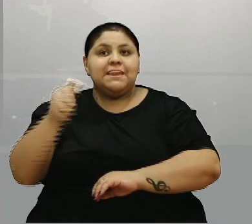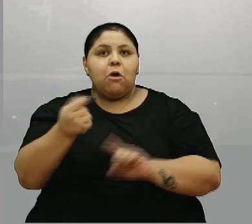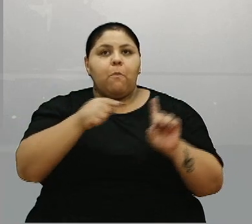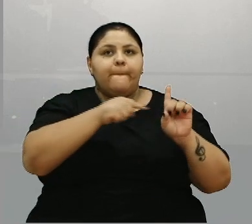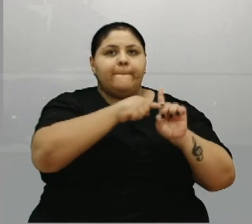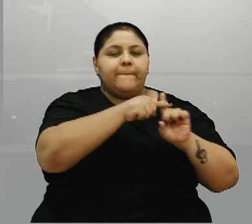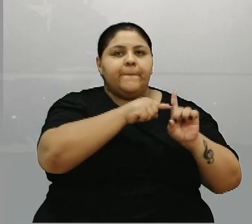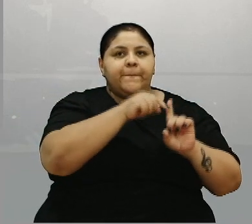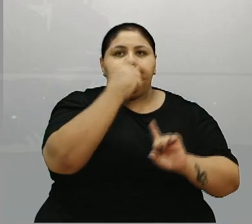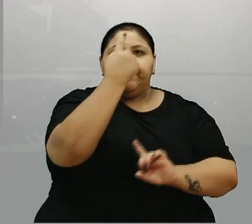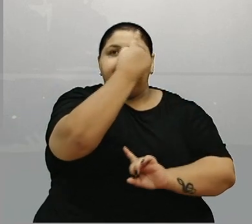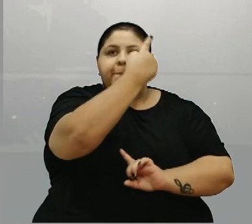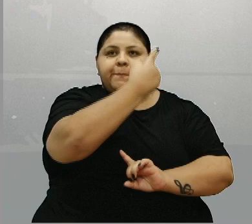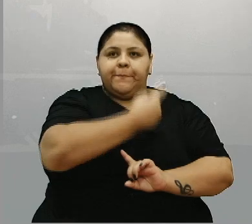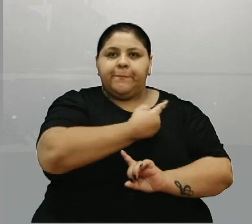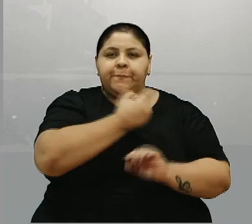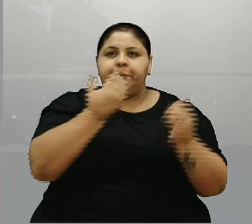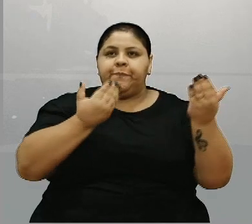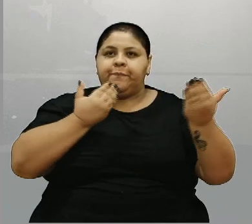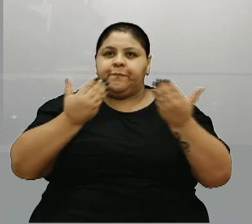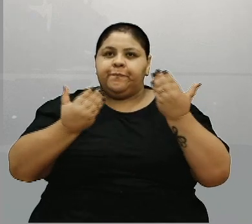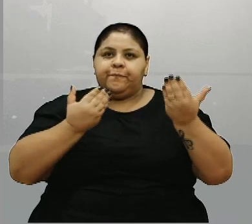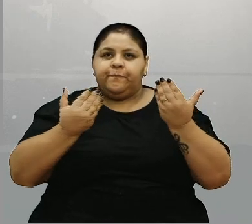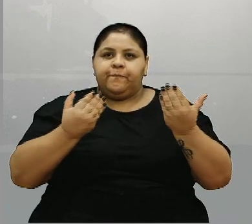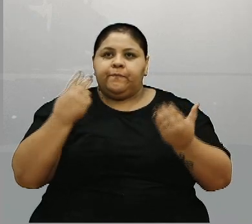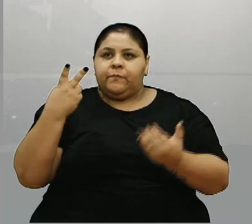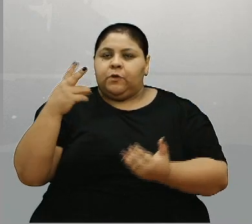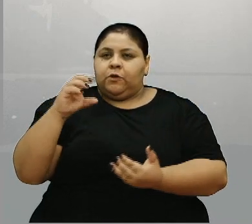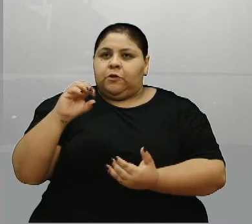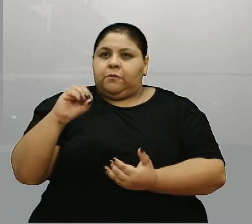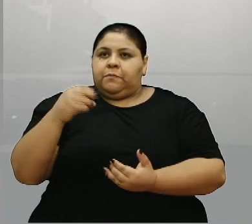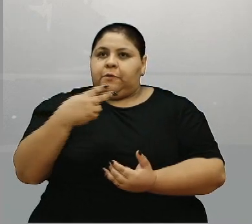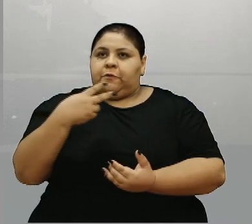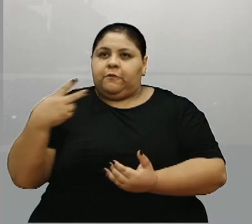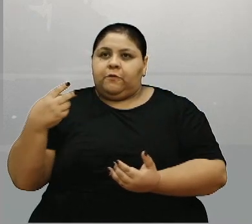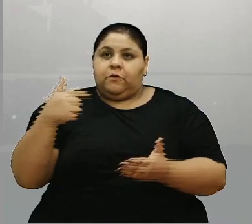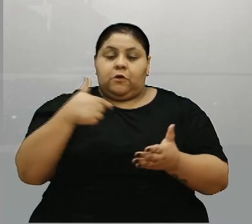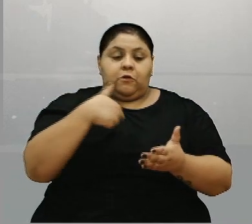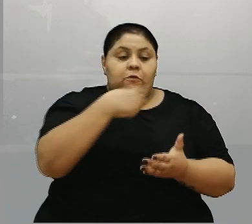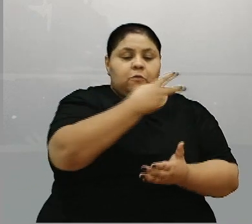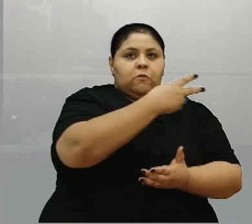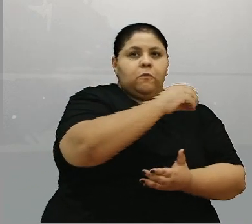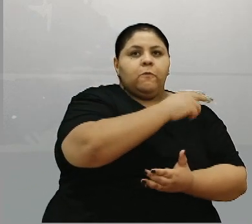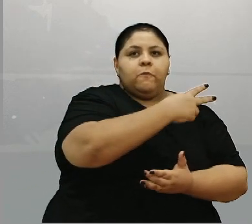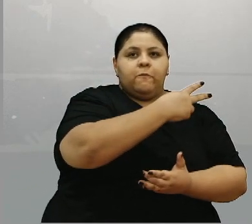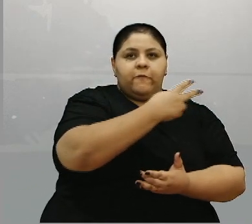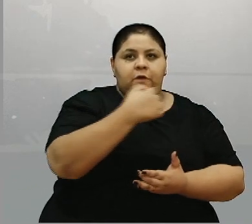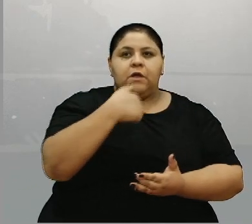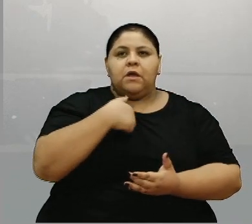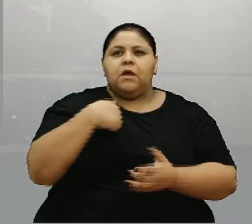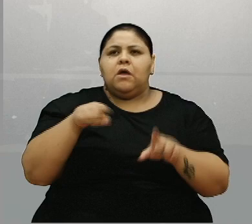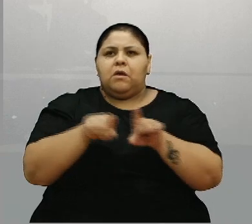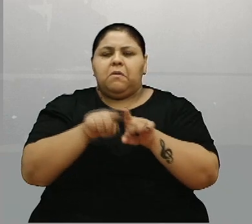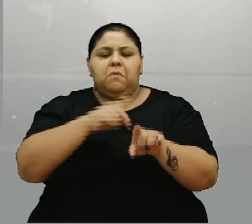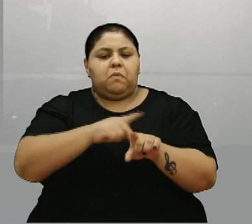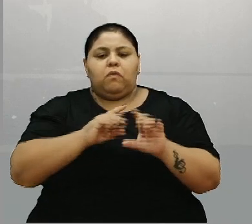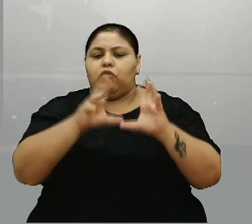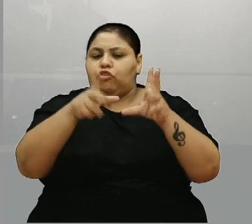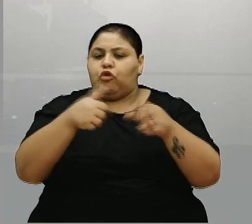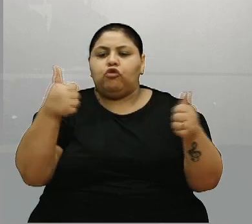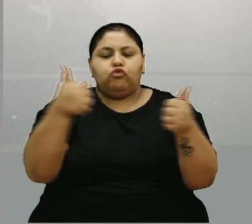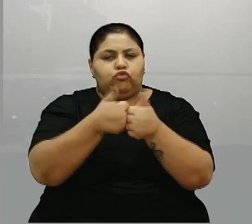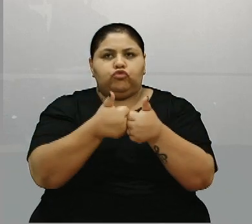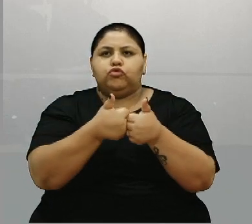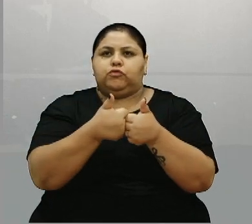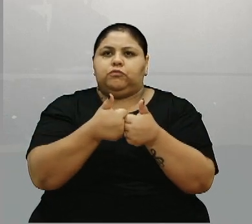Aí nós temos um comparativo de 24 a 22. Eu era presidente também, 22, mas todos estávamos juntos, né?